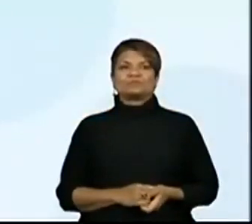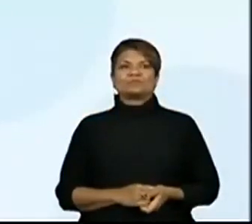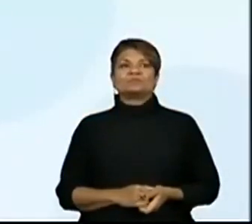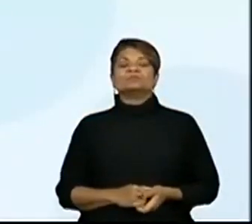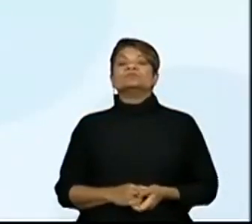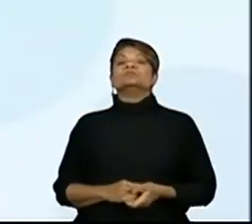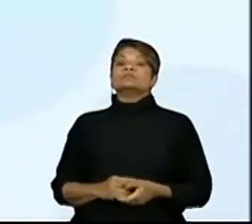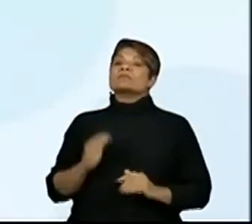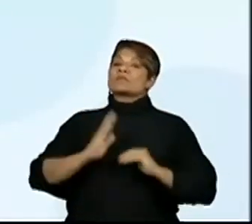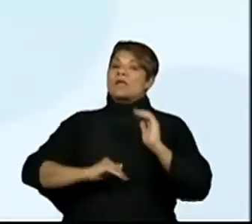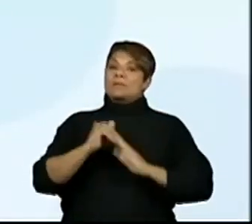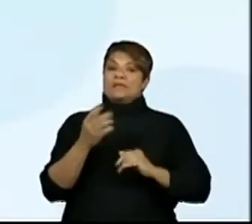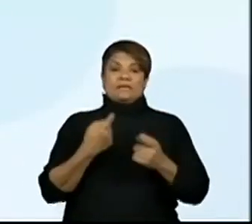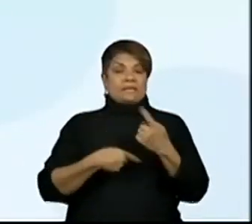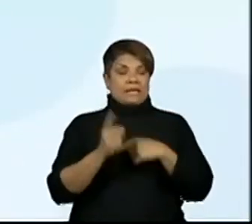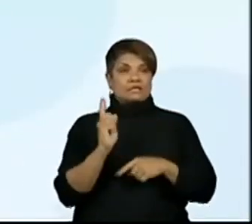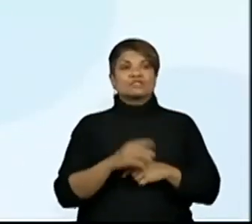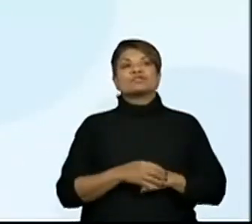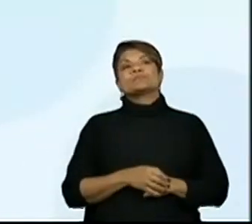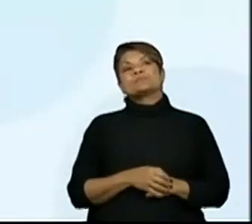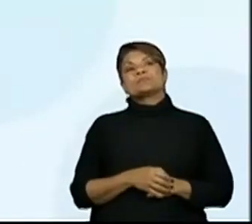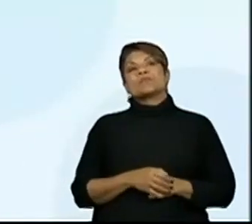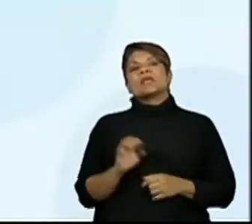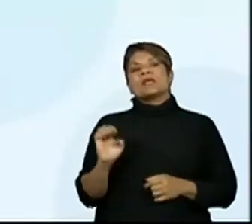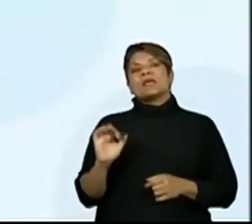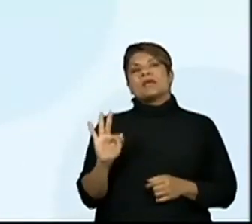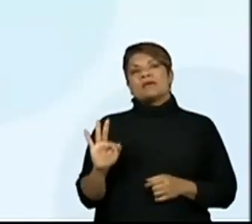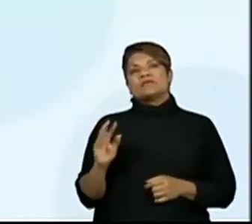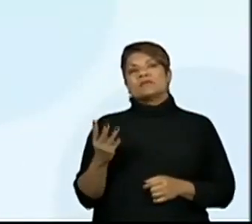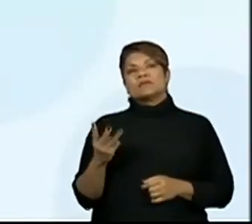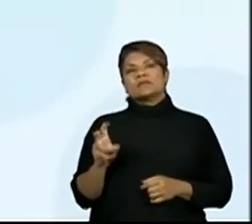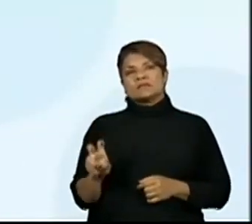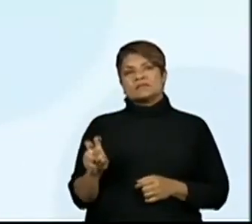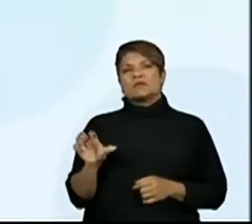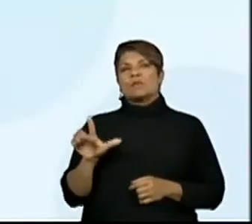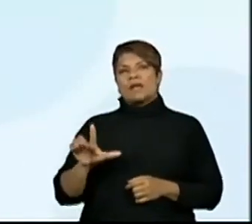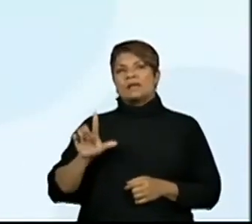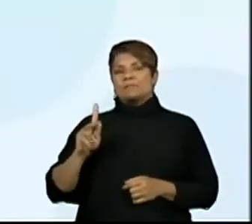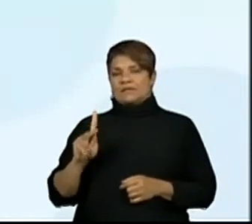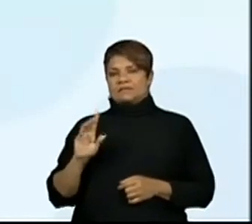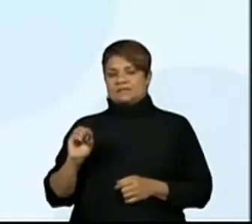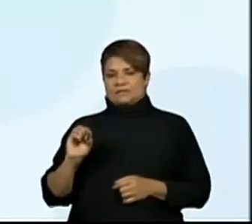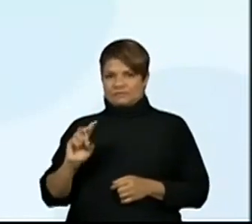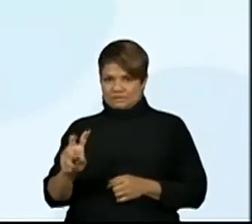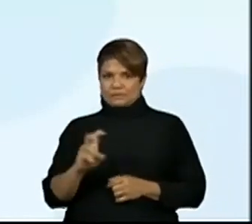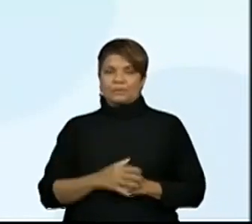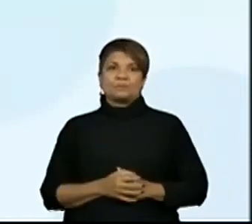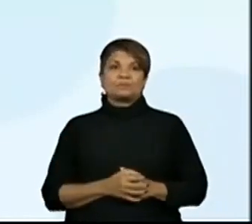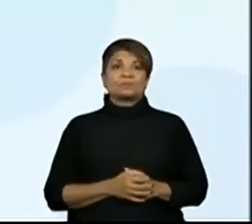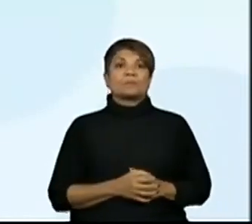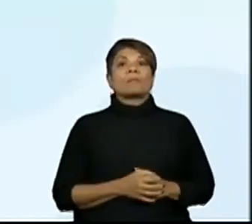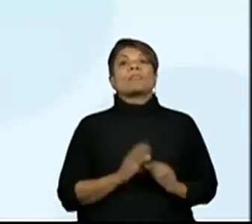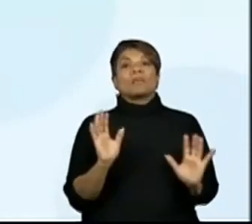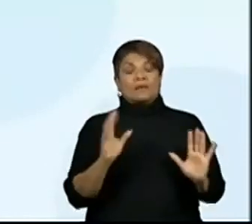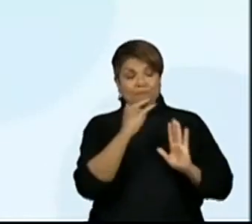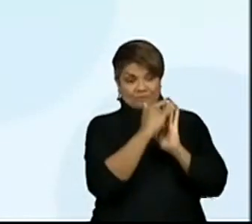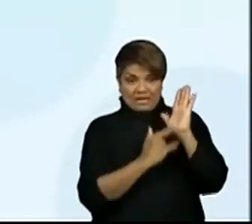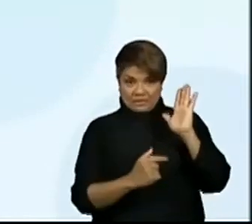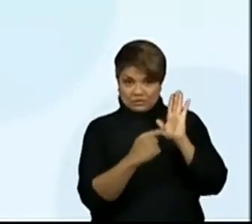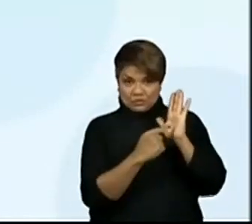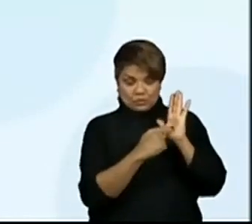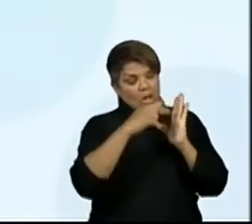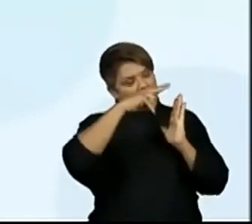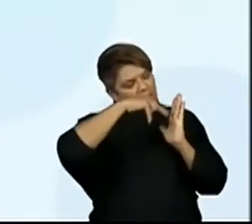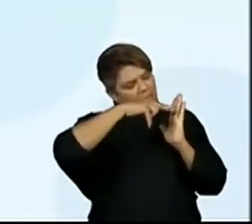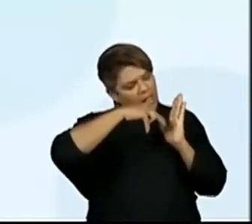A habilidade EF35LP05. Inferir o sentido de palavras ou expressões desconhecidas